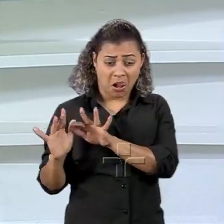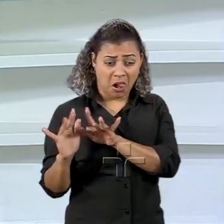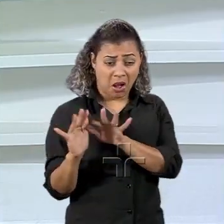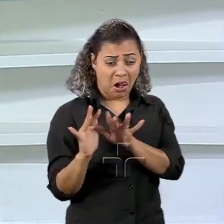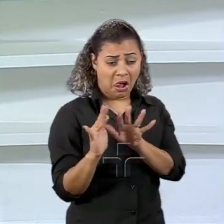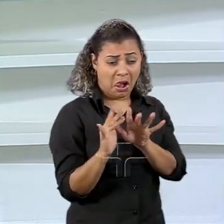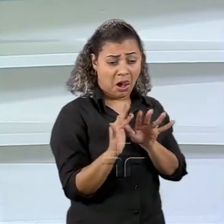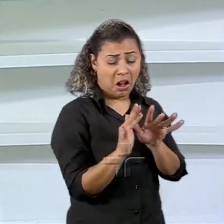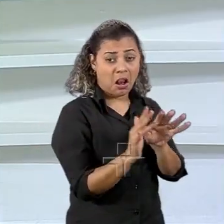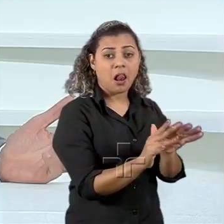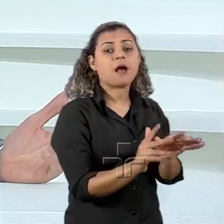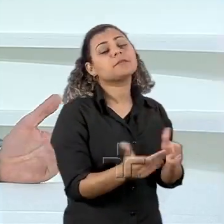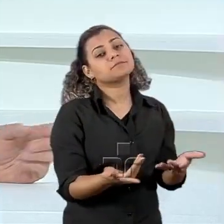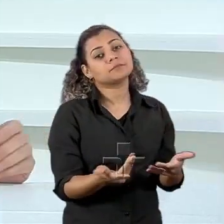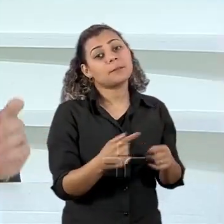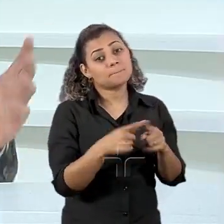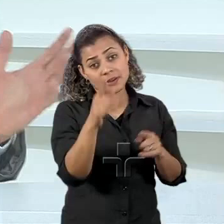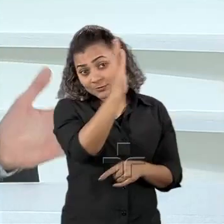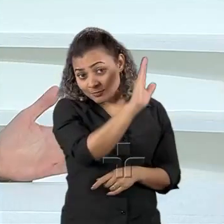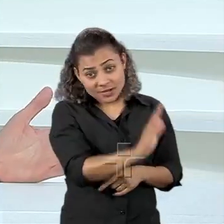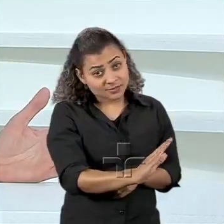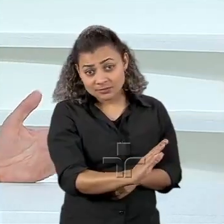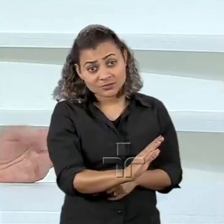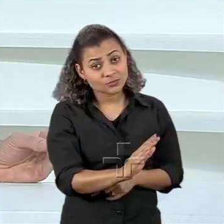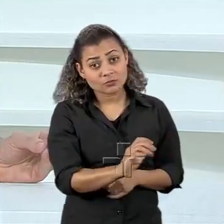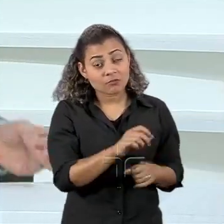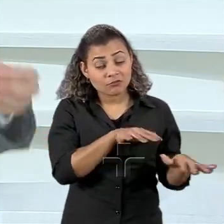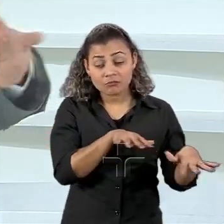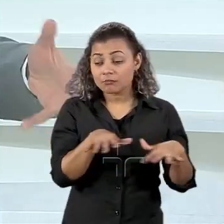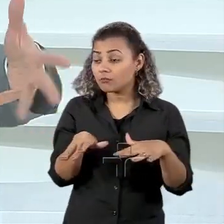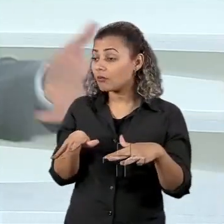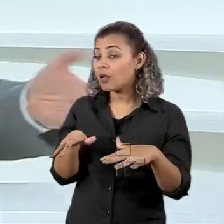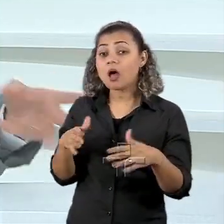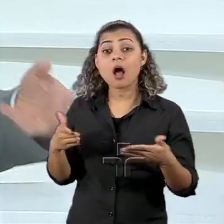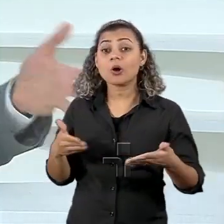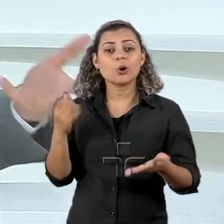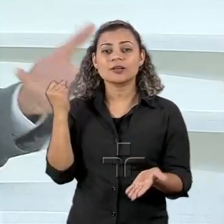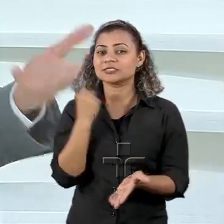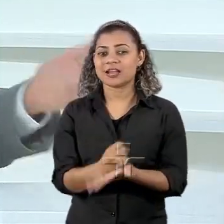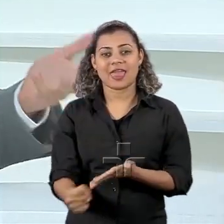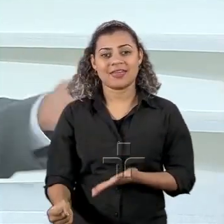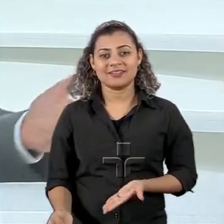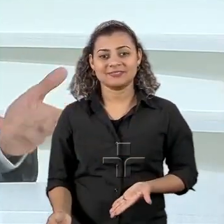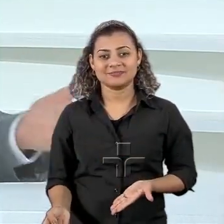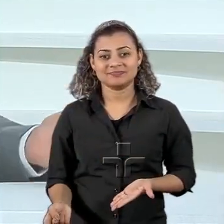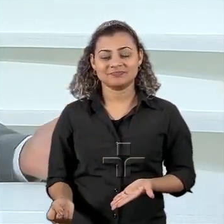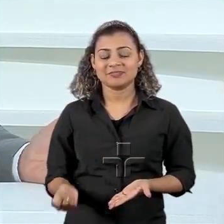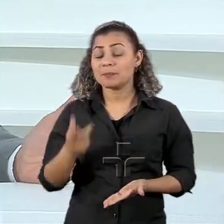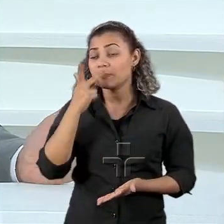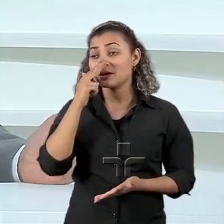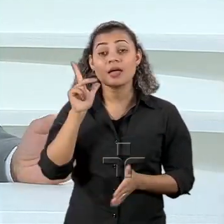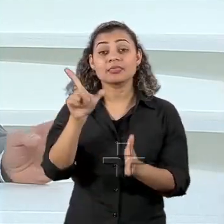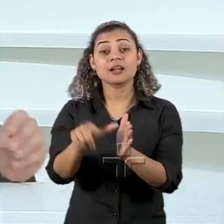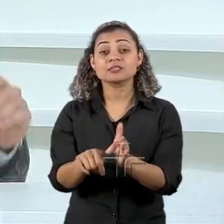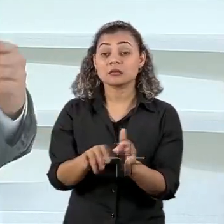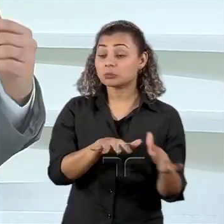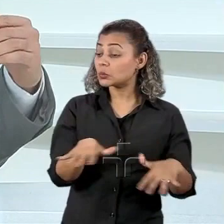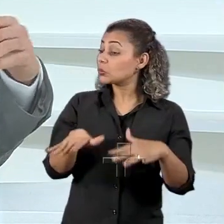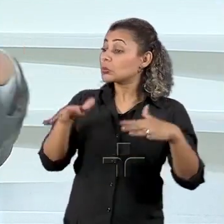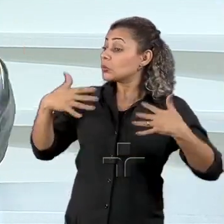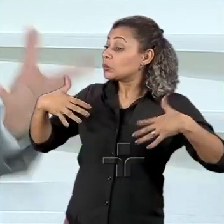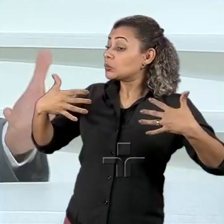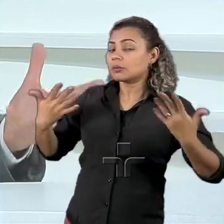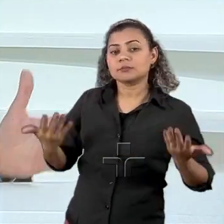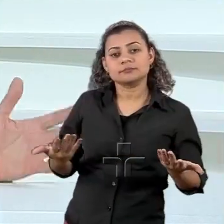isso o problema é o Estado brasileiro só foi prestar atenção nisso quando havia uma situação emergencial não é um problema